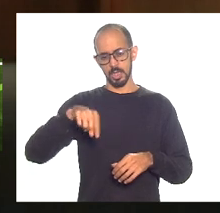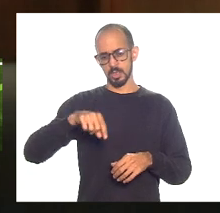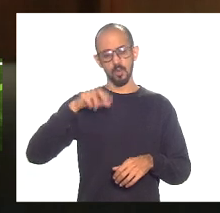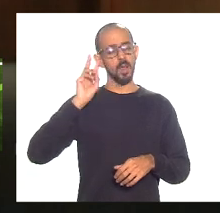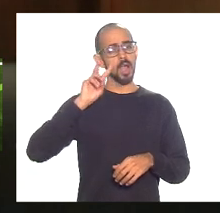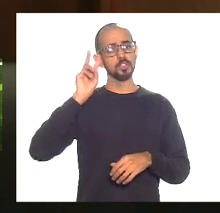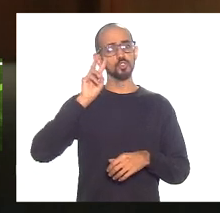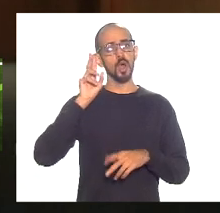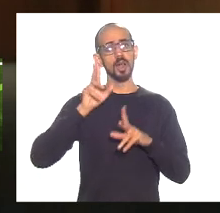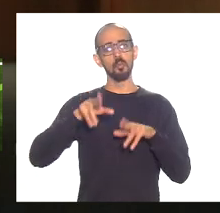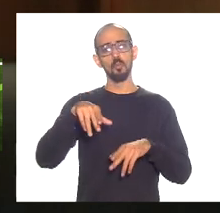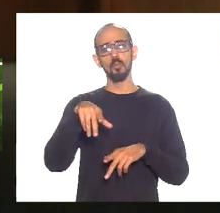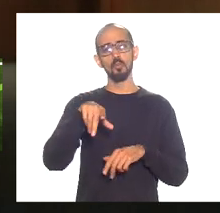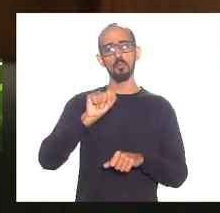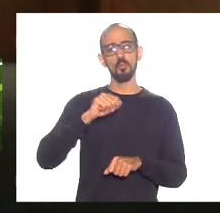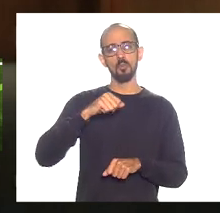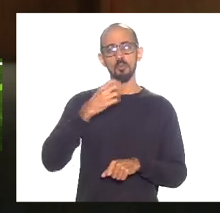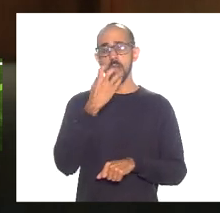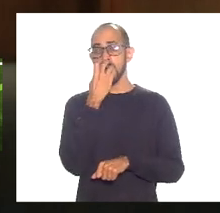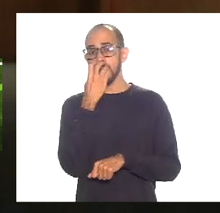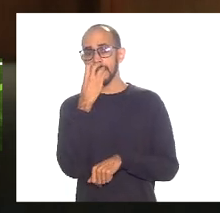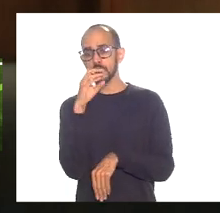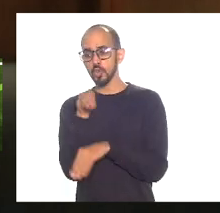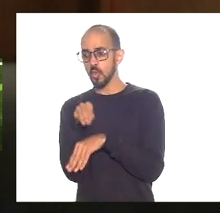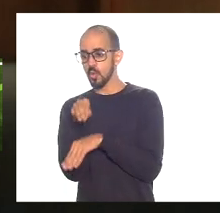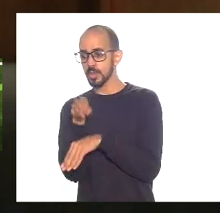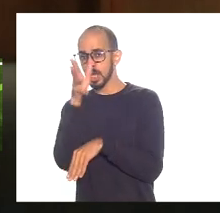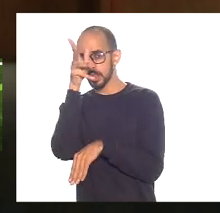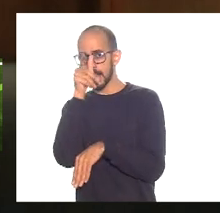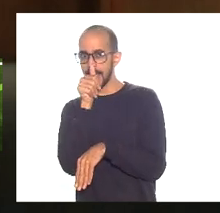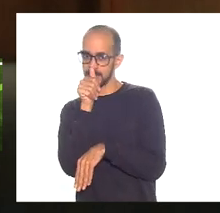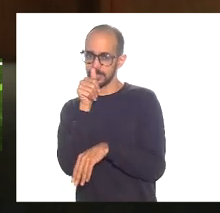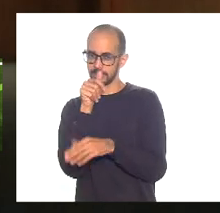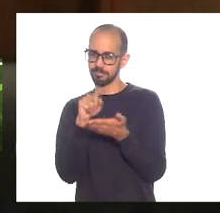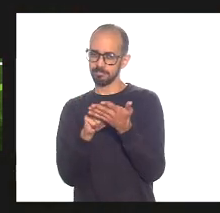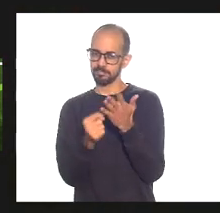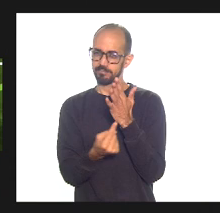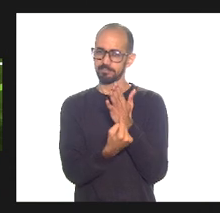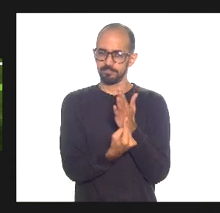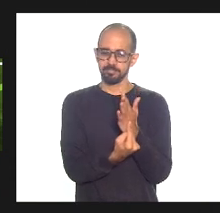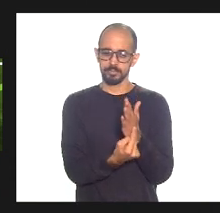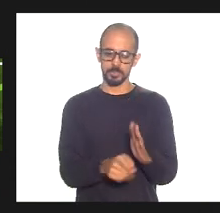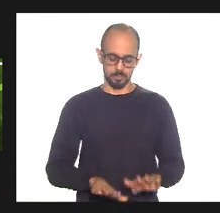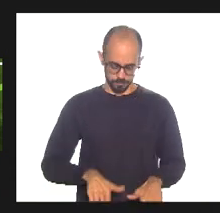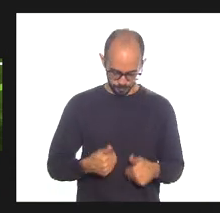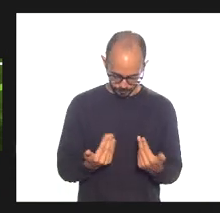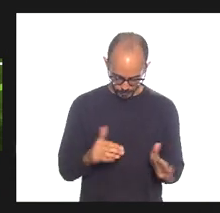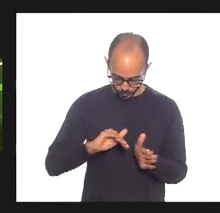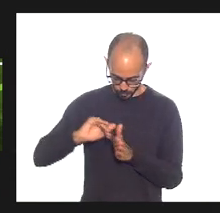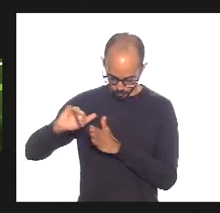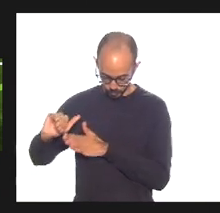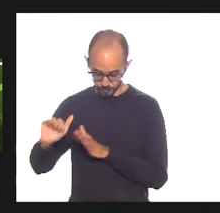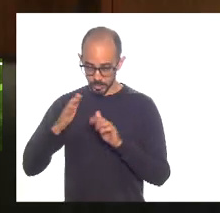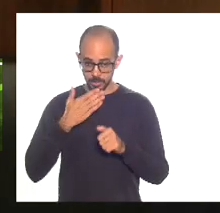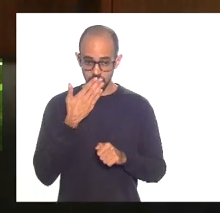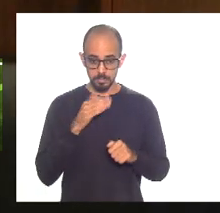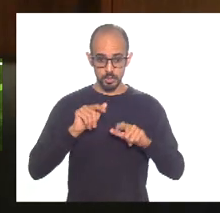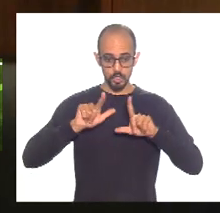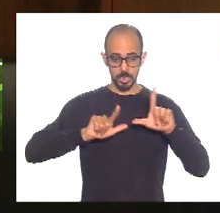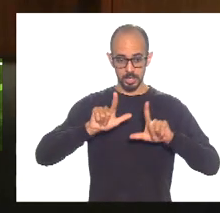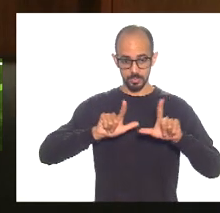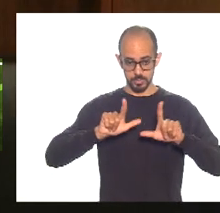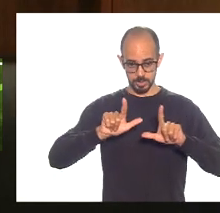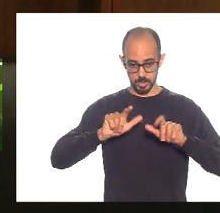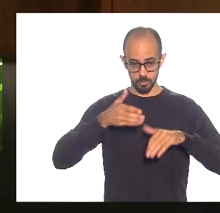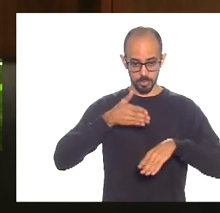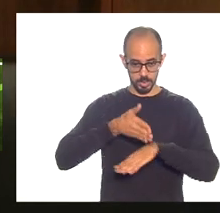cuidando do galinheiro. Não é isso? Exatamente. Vamos, eu vou pedir a TV para entrar, vou dar bom